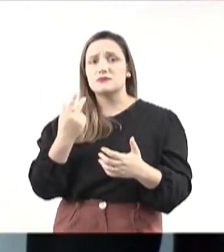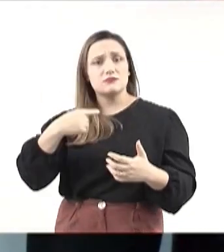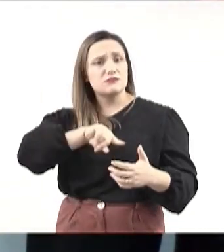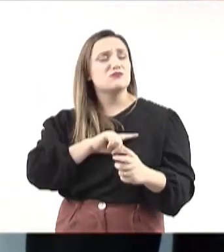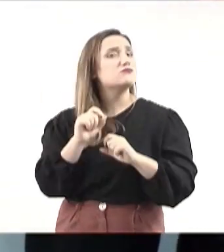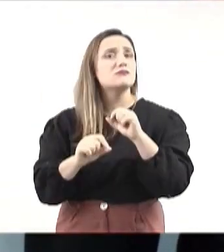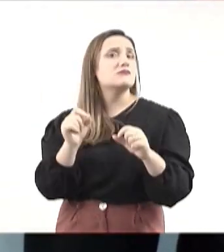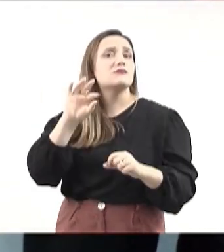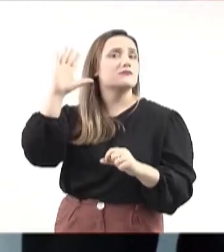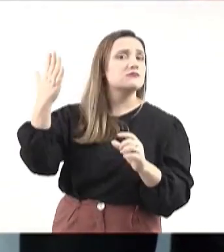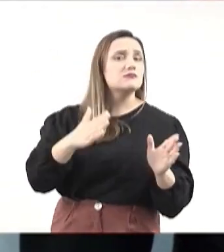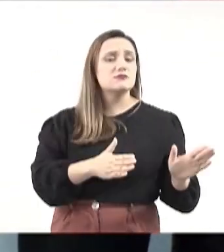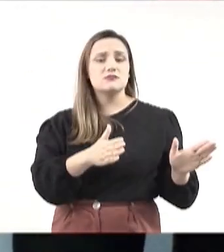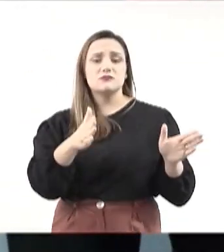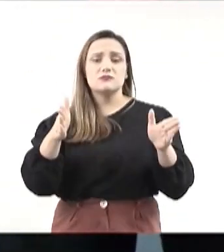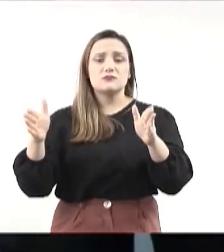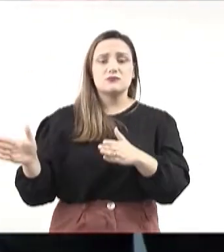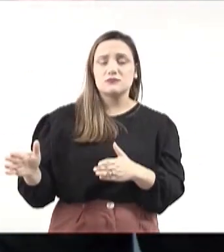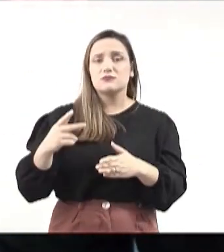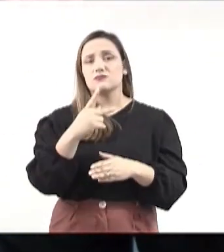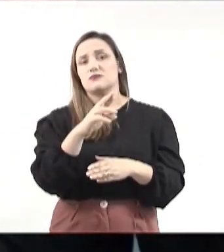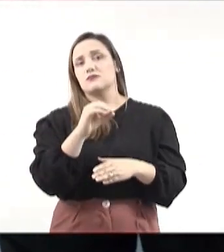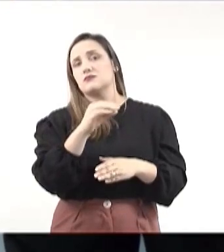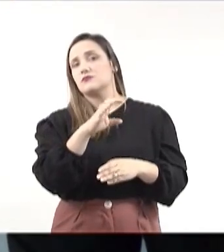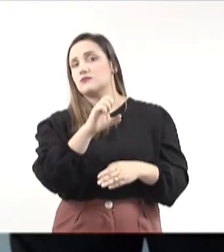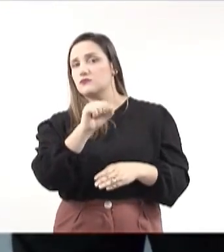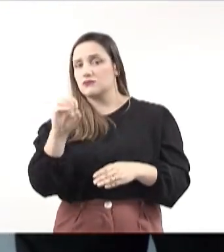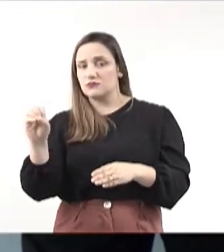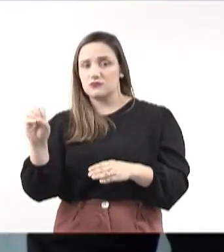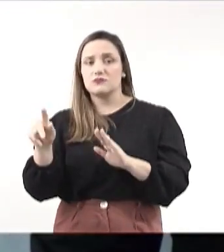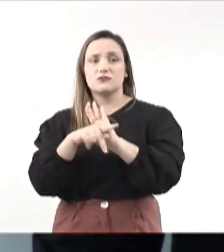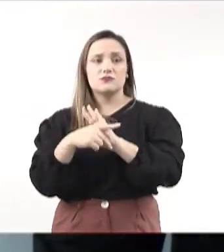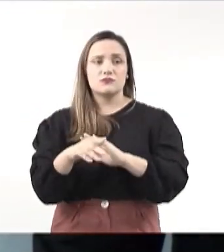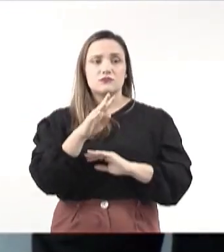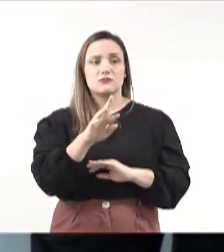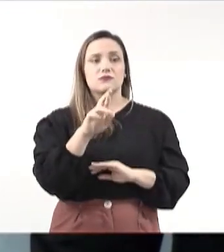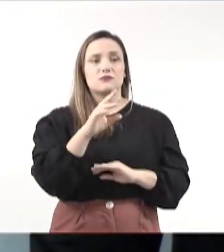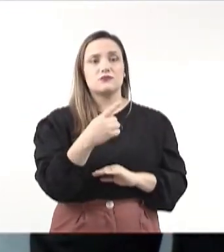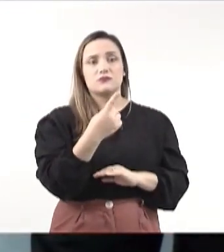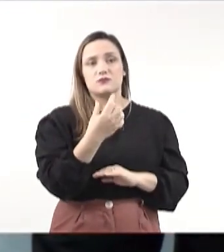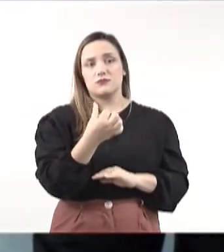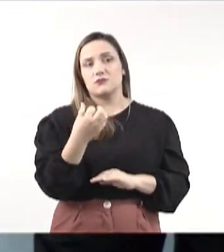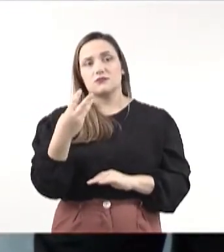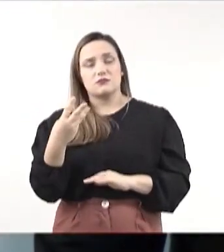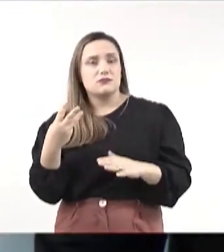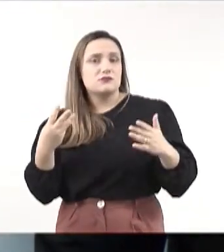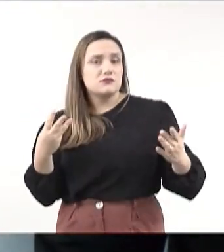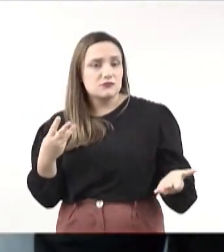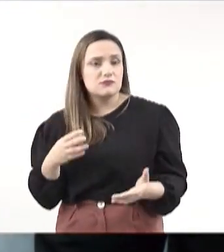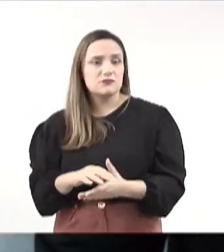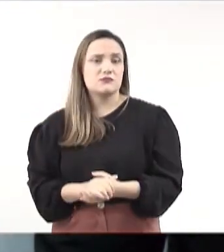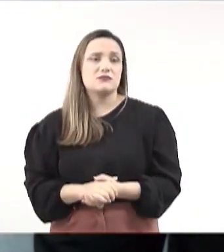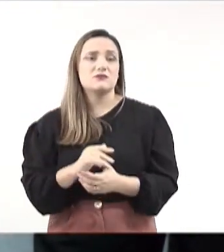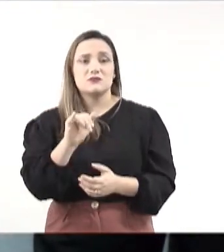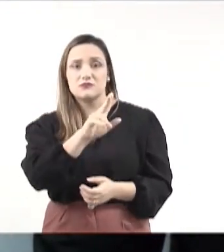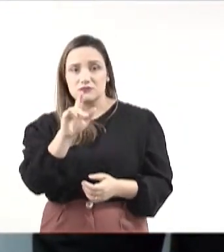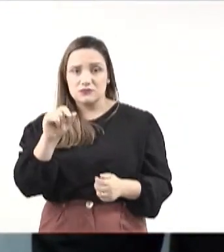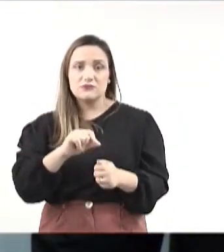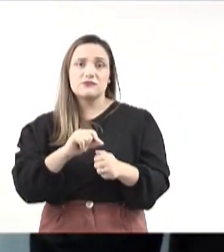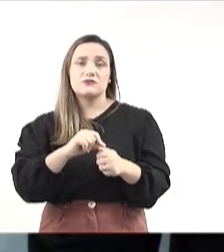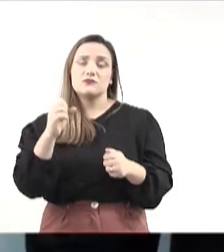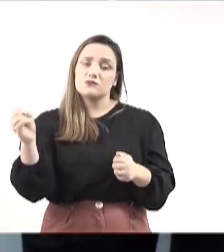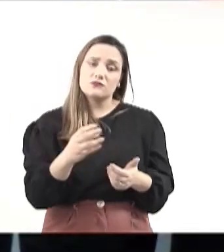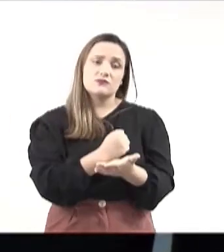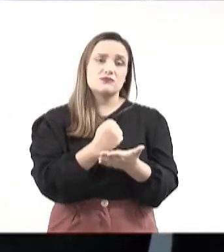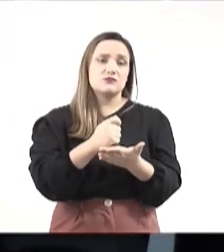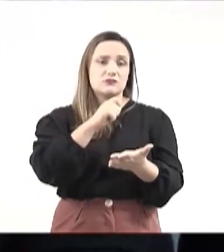com o processo relacionado à concessão da BR-163. A decisão sobre repactuação ou